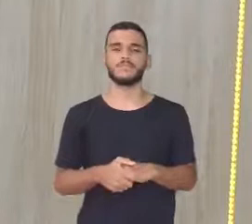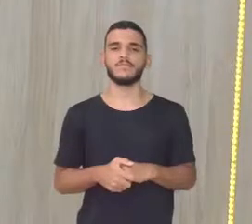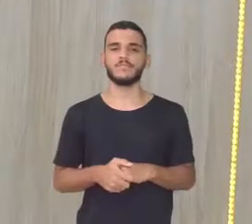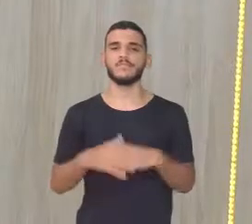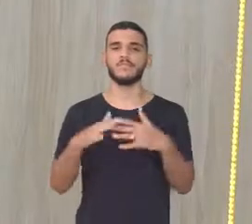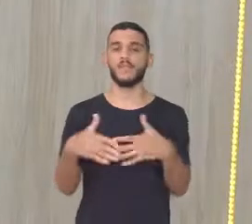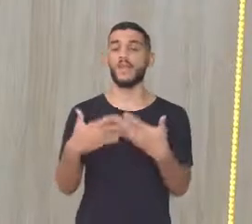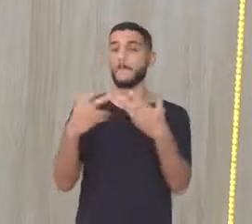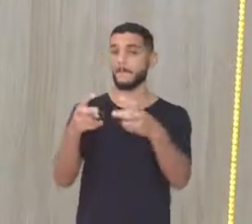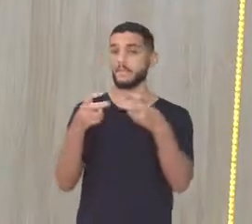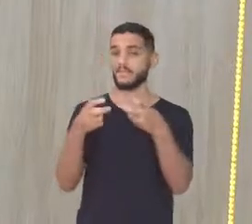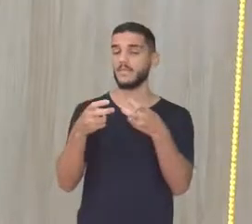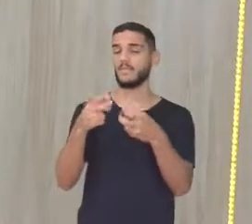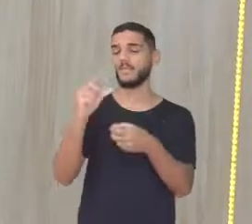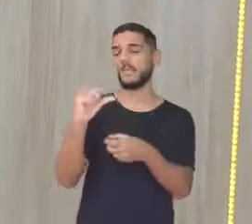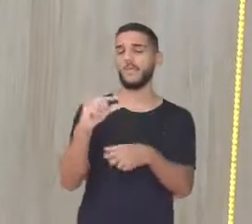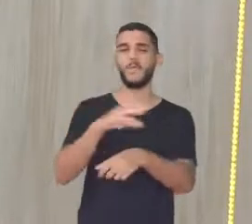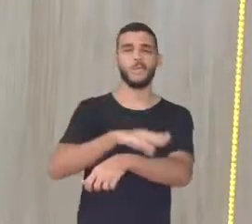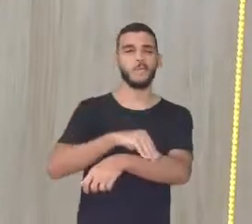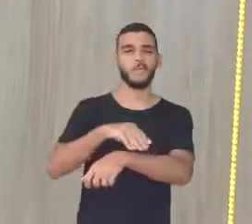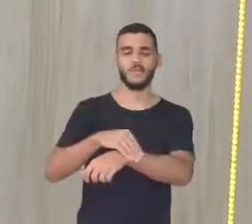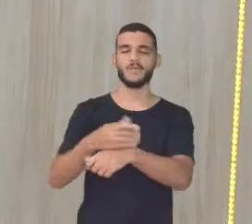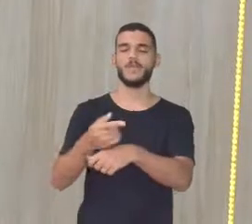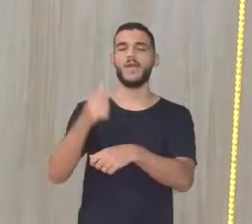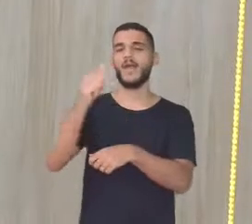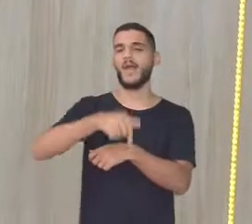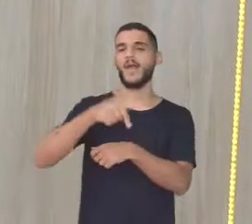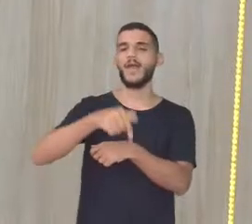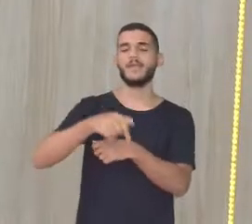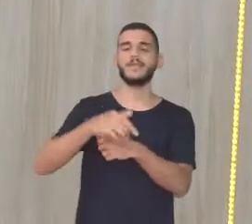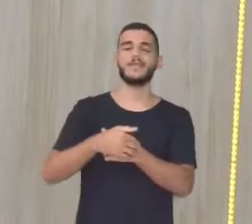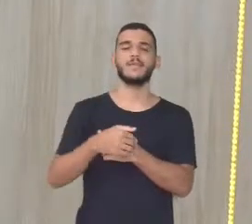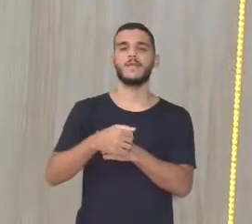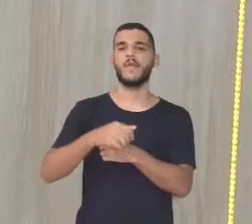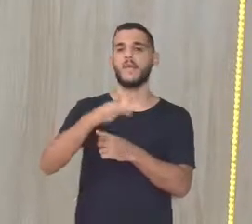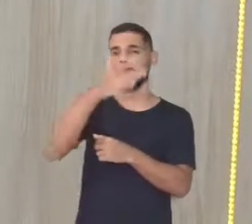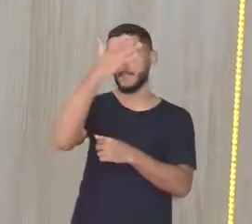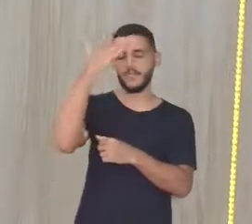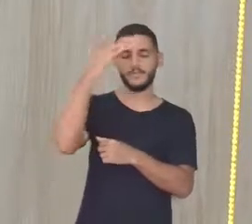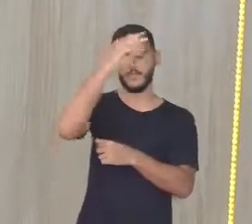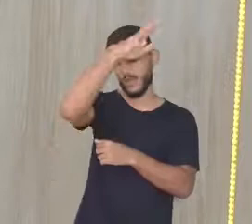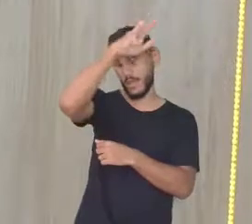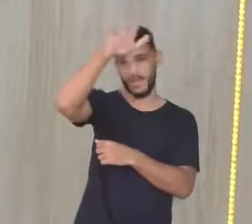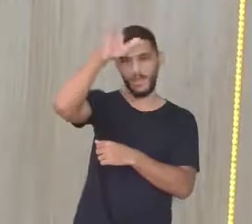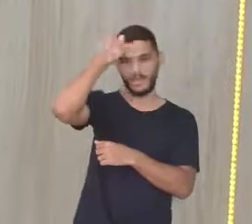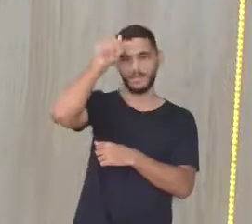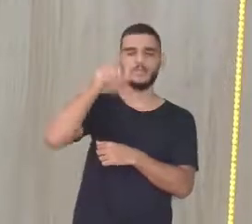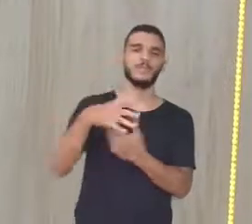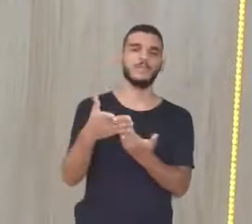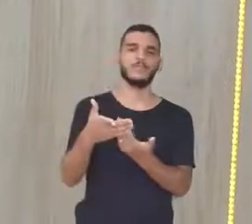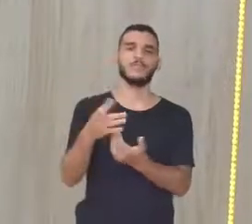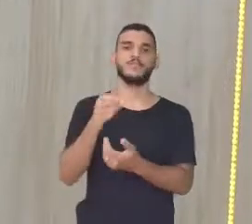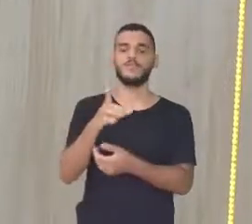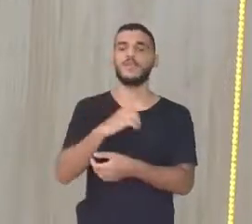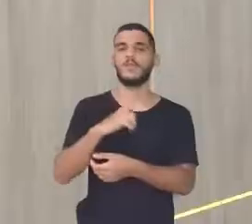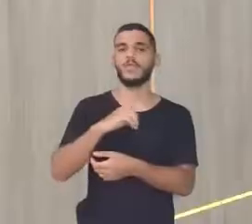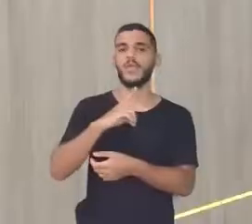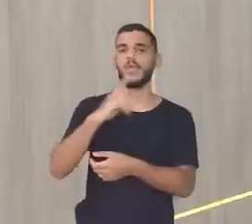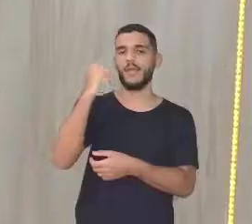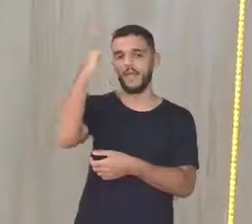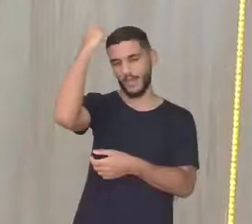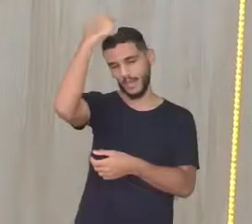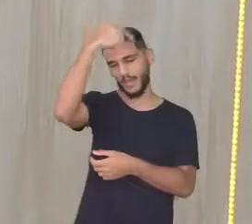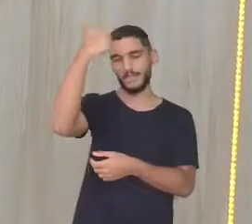veja Tem pouco pelo Veja os índios nossos aqui Do Xingu Do Amazonas Observe Só tem cabelo na cabeça É Né?